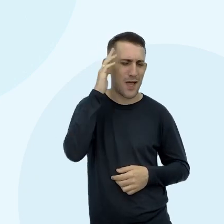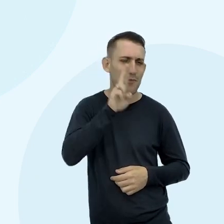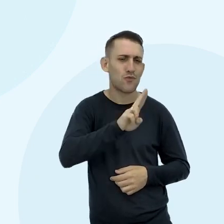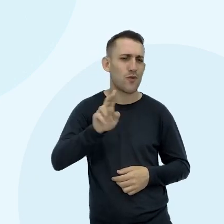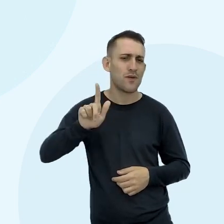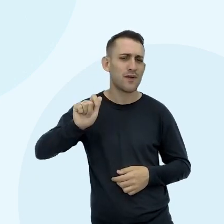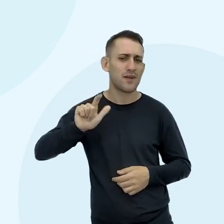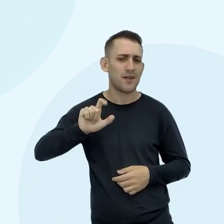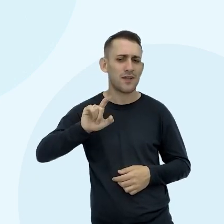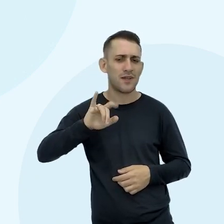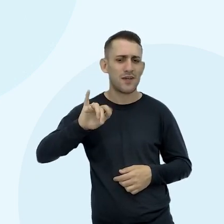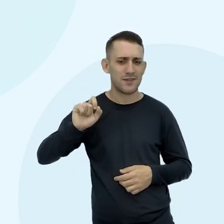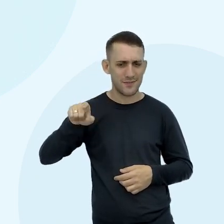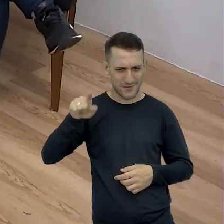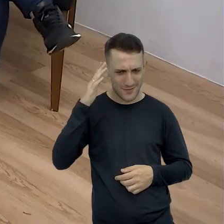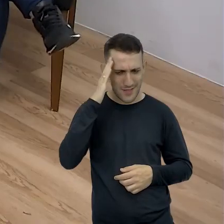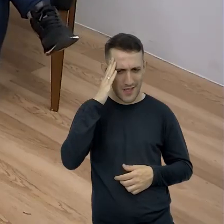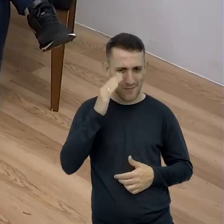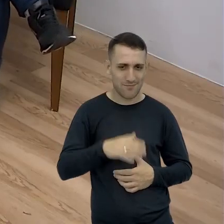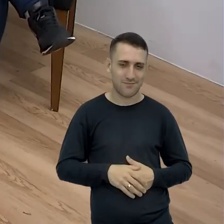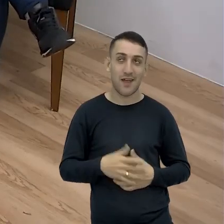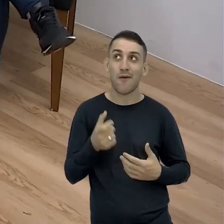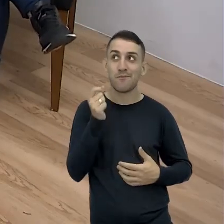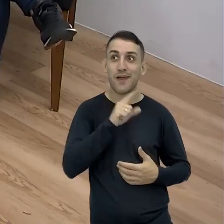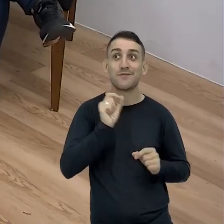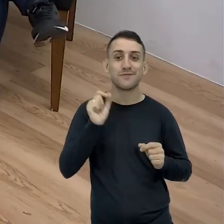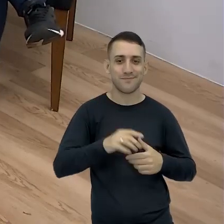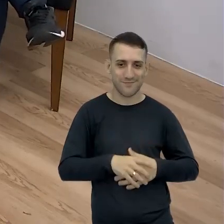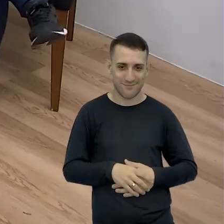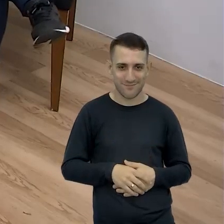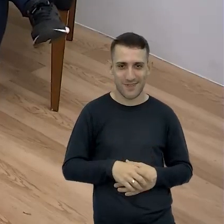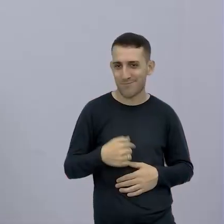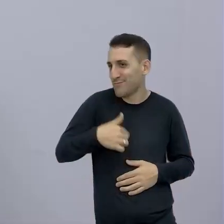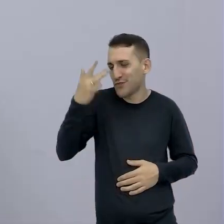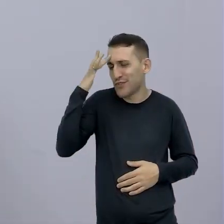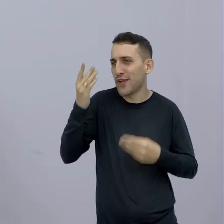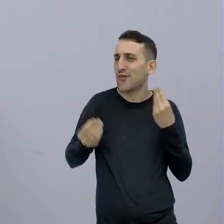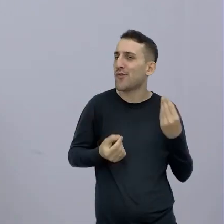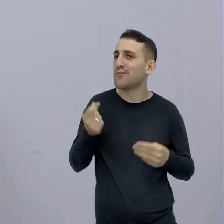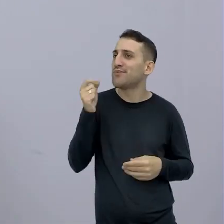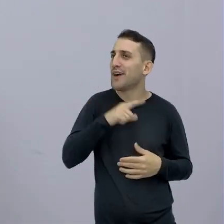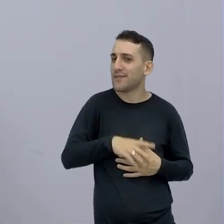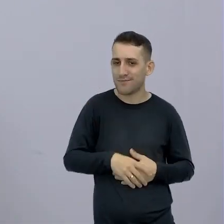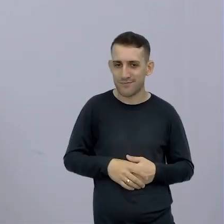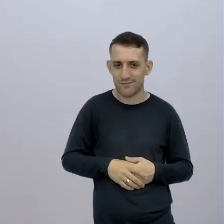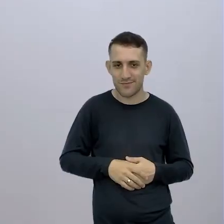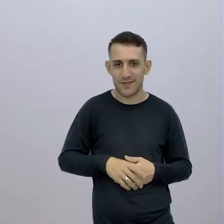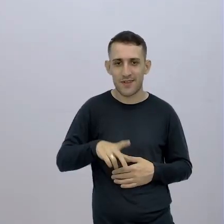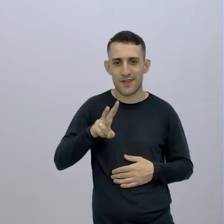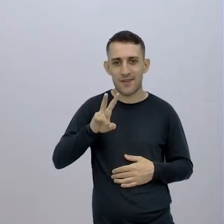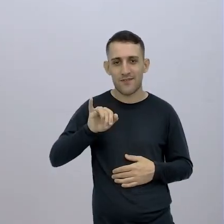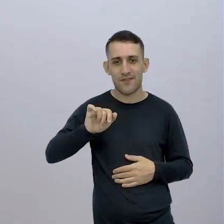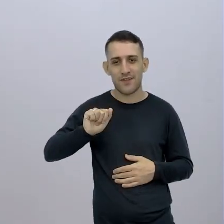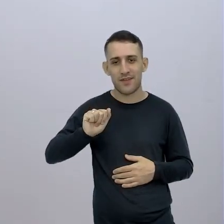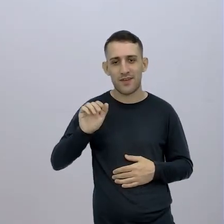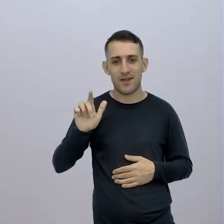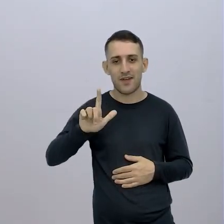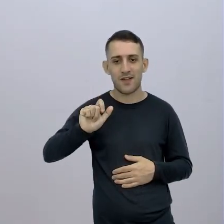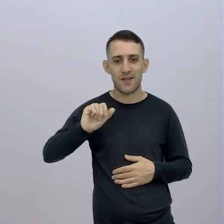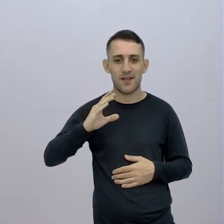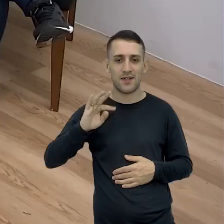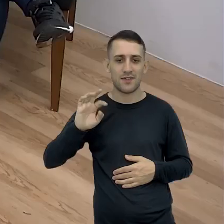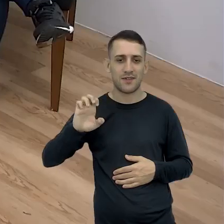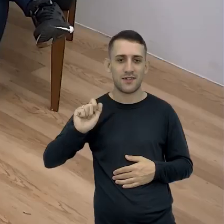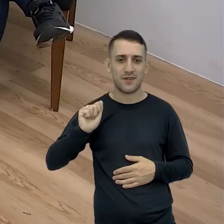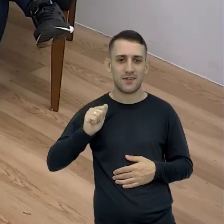galáxia Ela já vai vir Com a piadinha Qual é a piadinha da vez Não sei Como que vai ser a piada É via láctea Mas qual é a piada